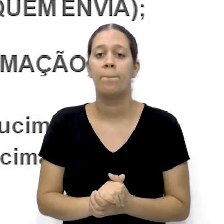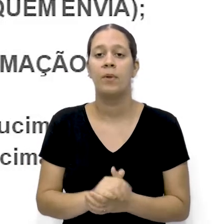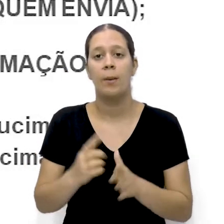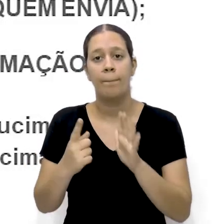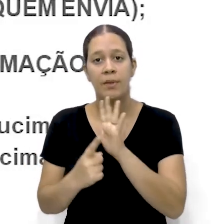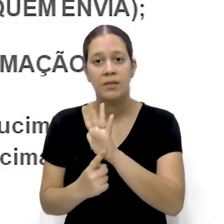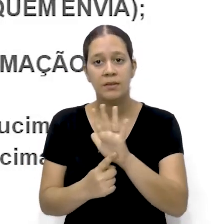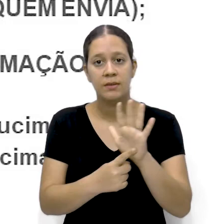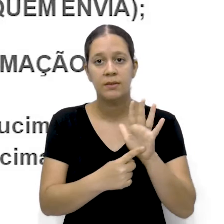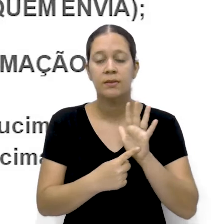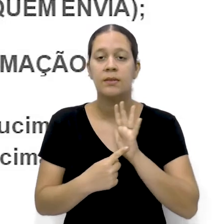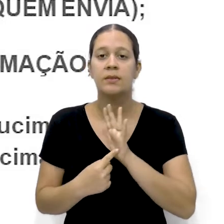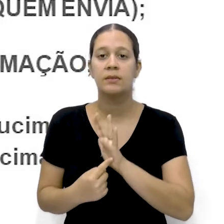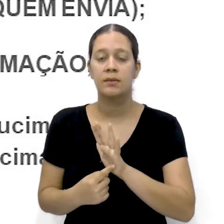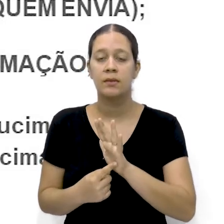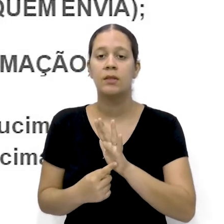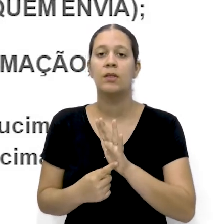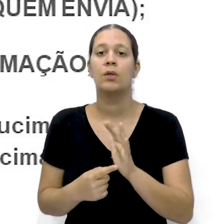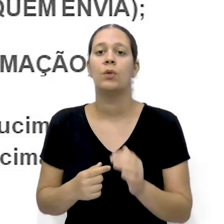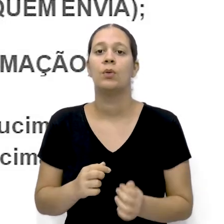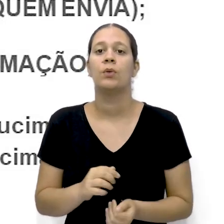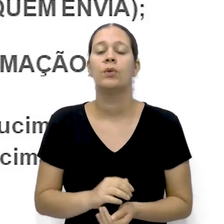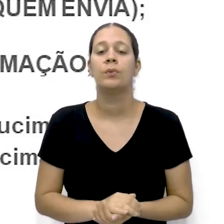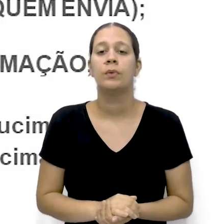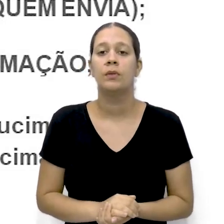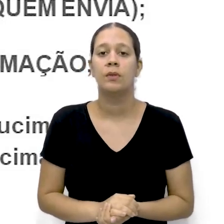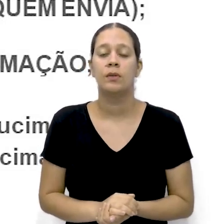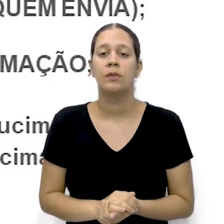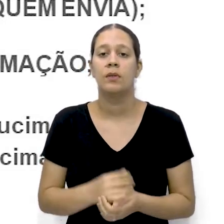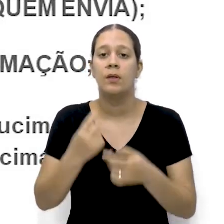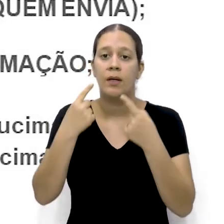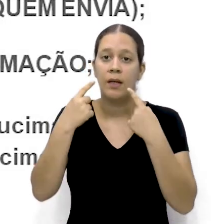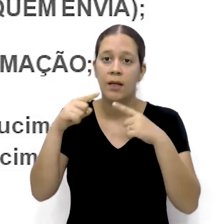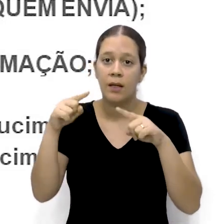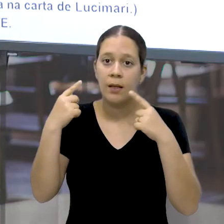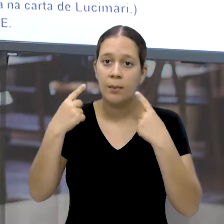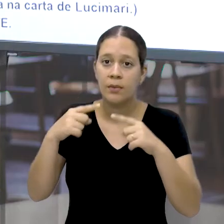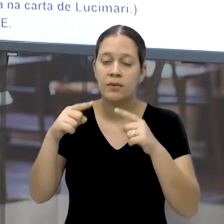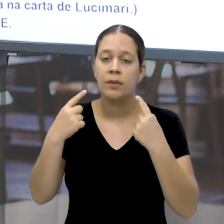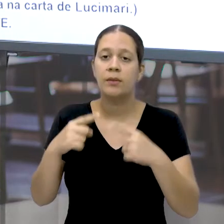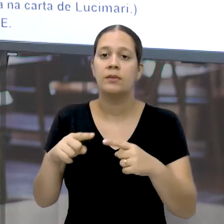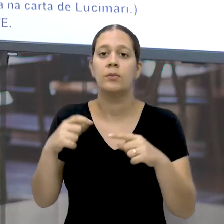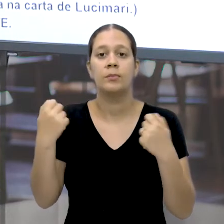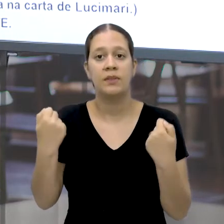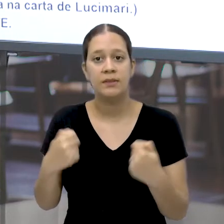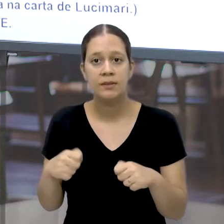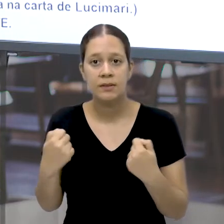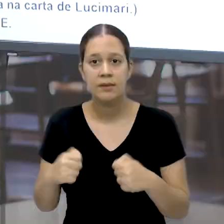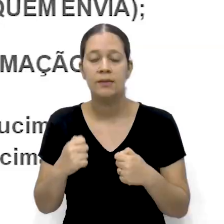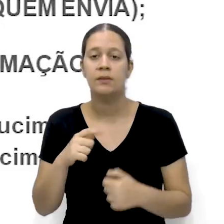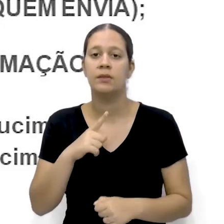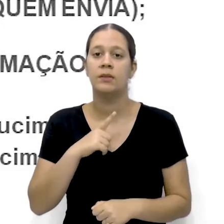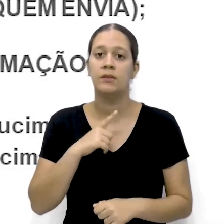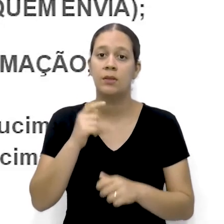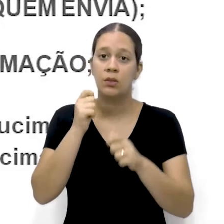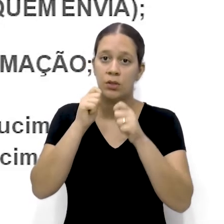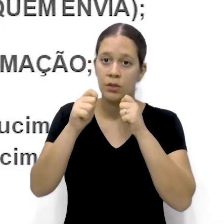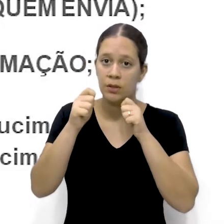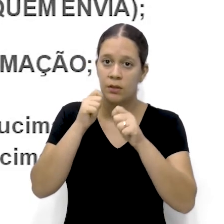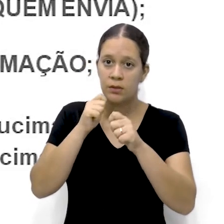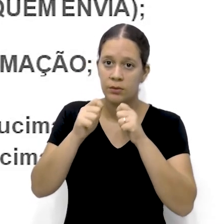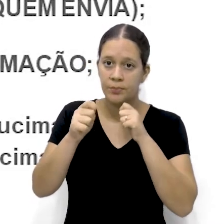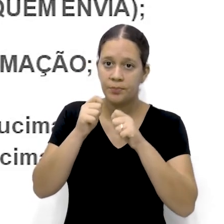Atravista A forma remetente A reclamação Aquela breve Aparecer Argumentação